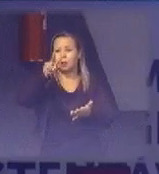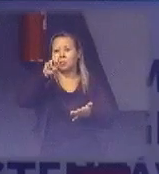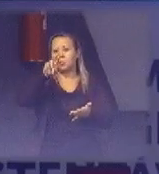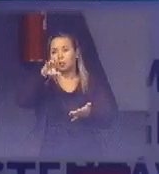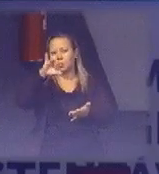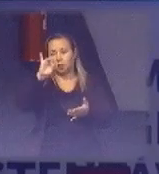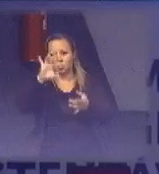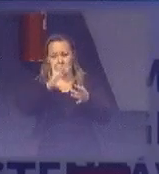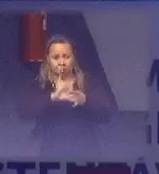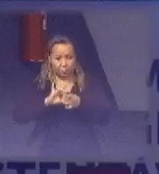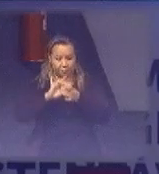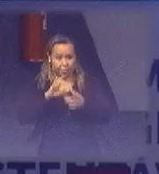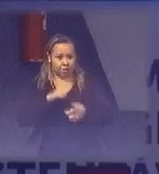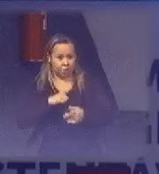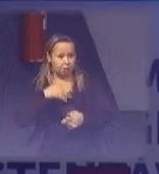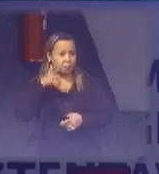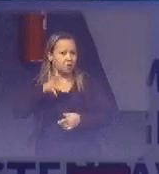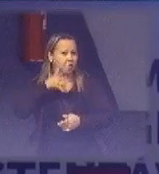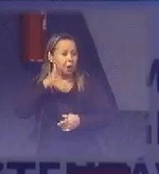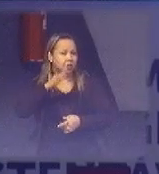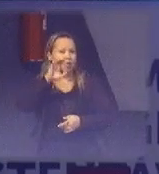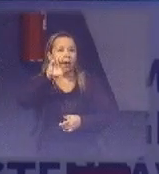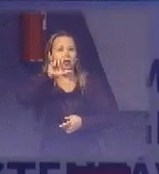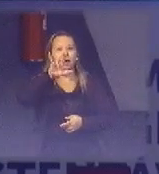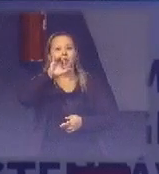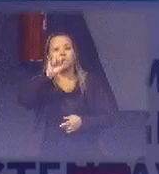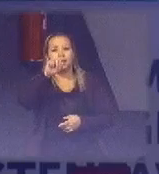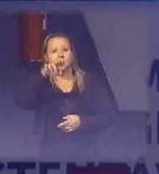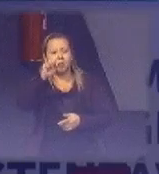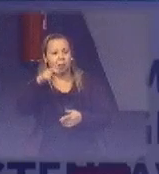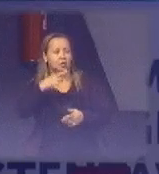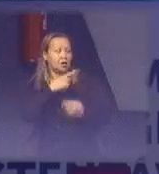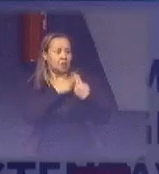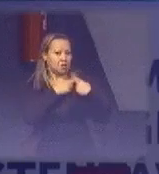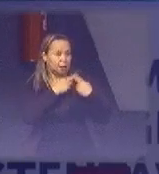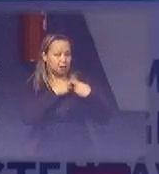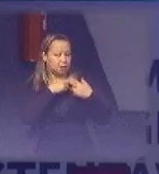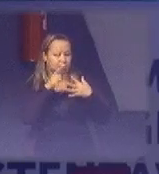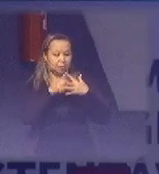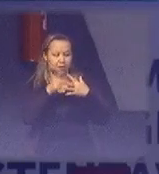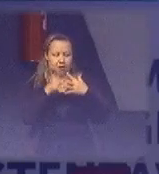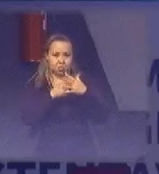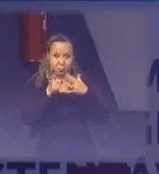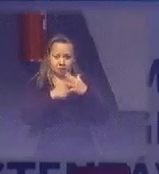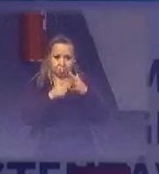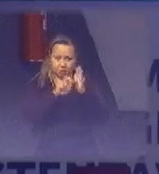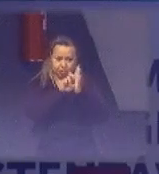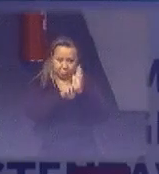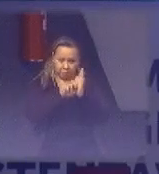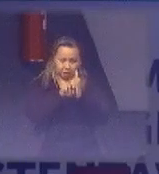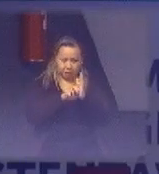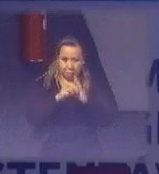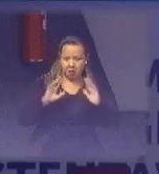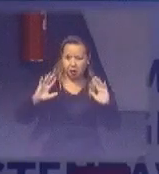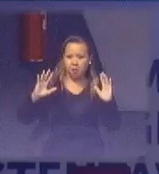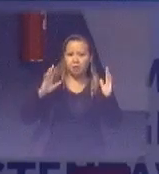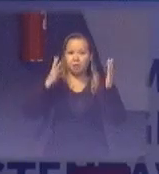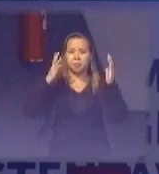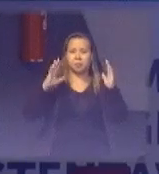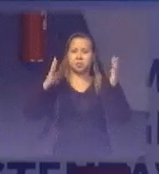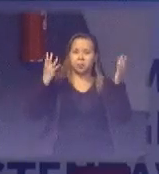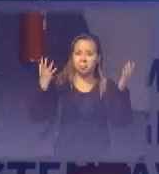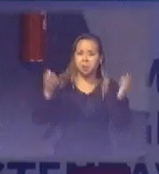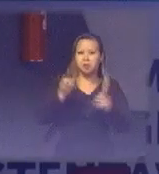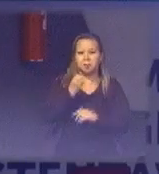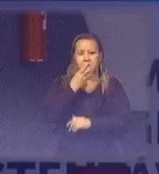Houve, inclusive, a palestra da Eliane, que é responsável do Entre Rodas, e foi realmente uma cerimônia bem interessante, bem